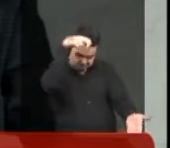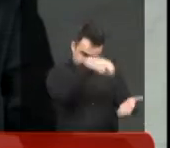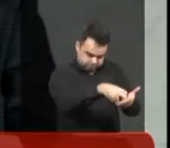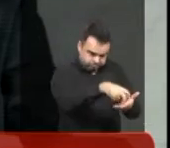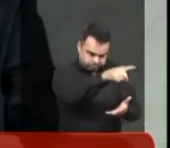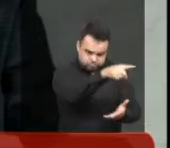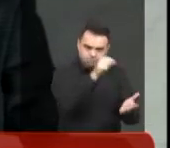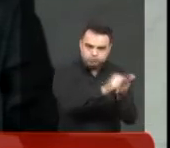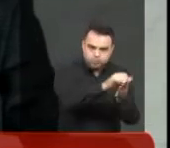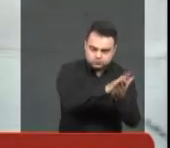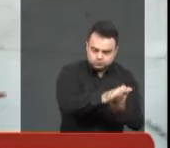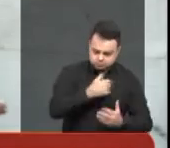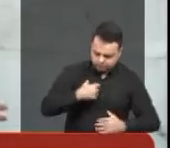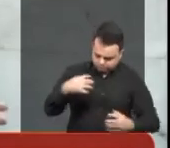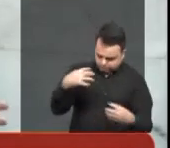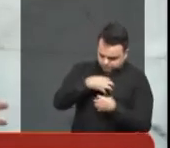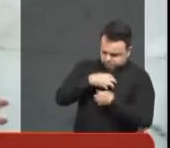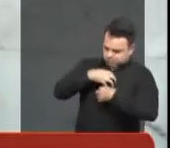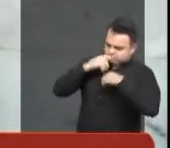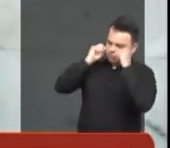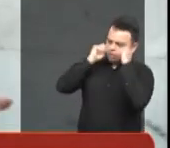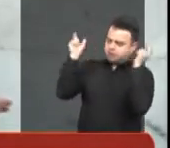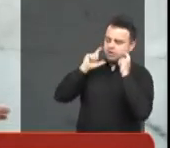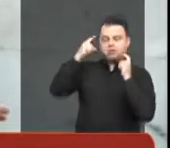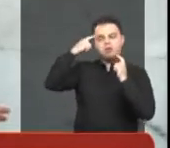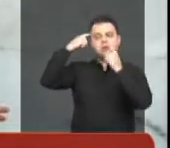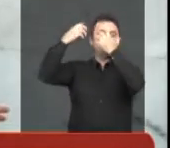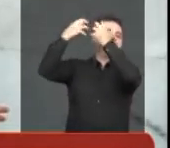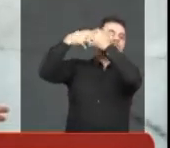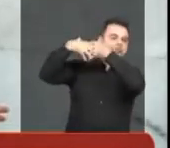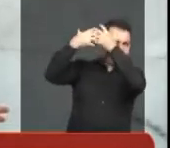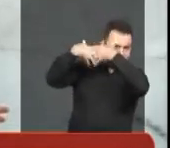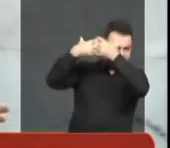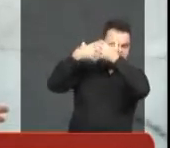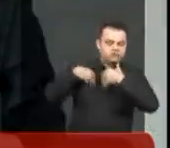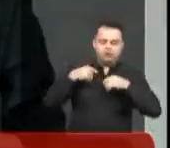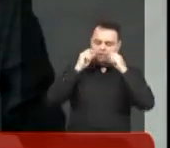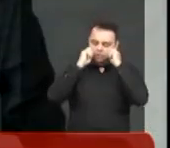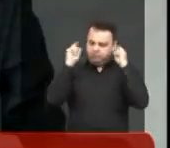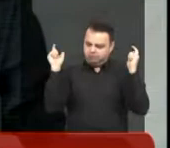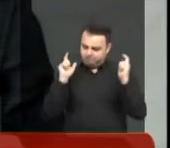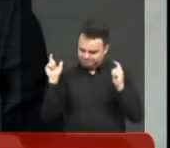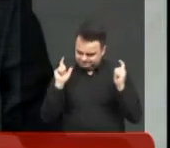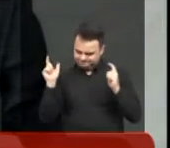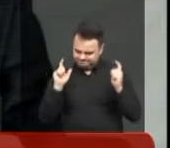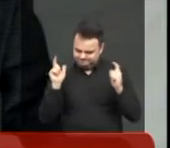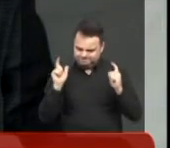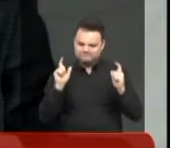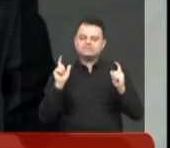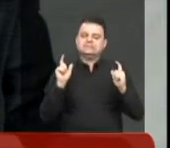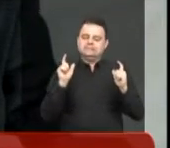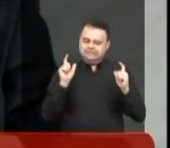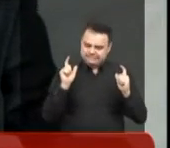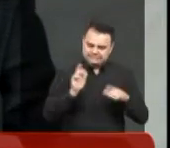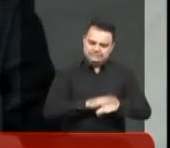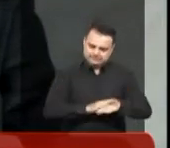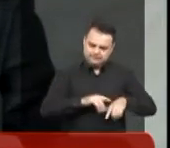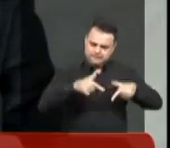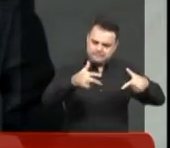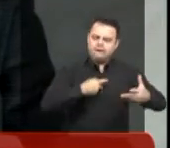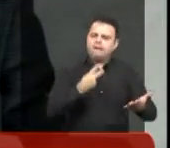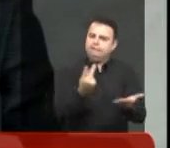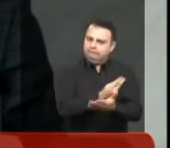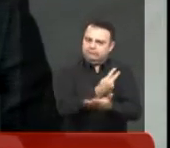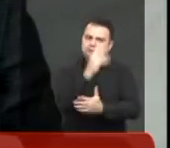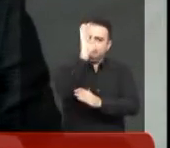e se torna um voluntário. Desperta o olhar, né? A reflexão a respeito daquele assunto. pessoa descobrir, parar e refletir um pouco